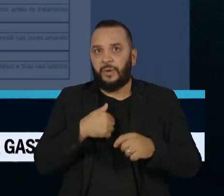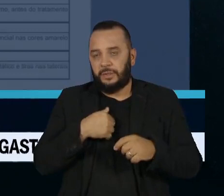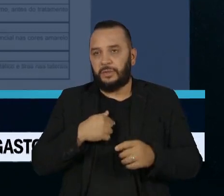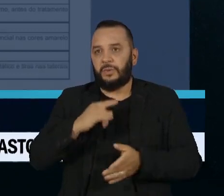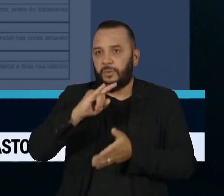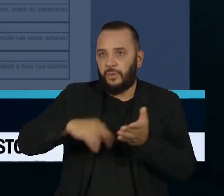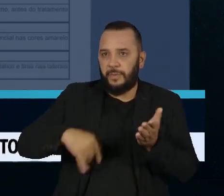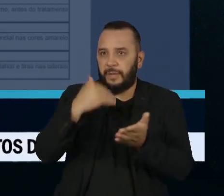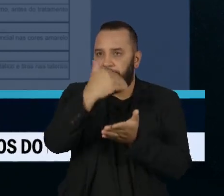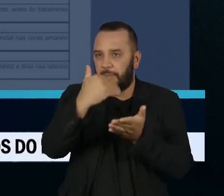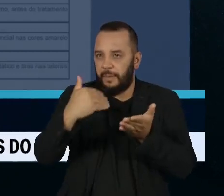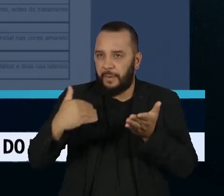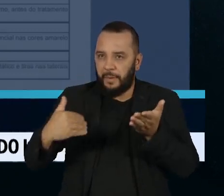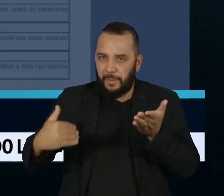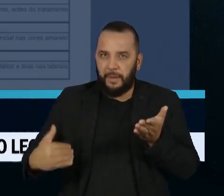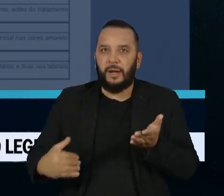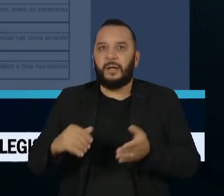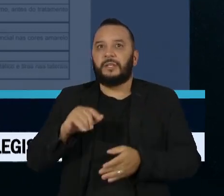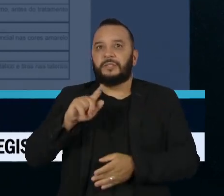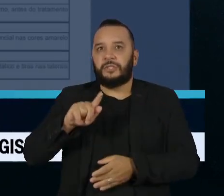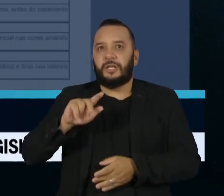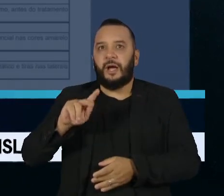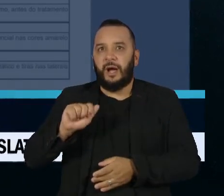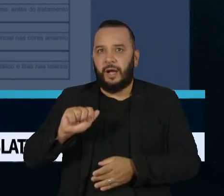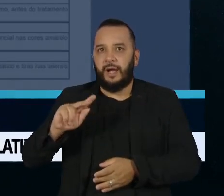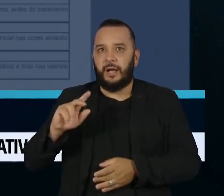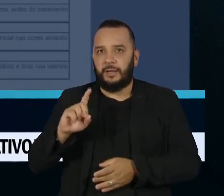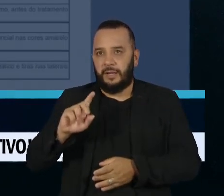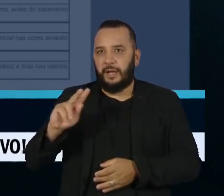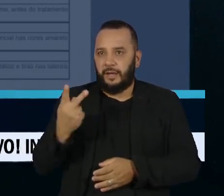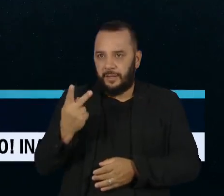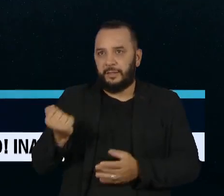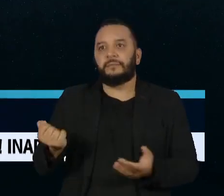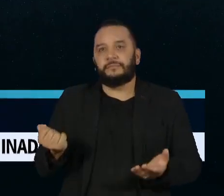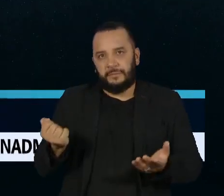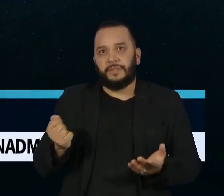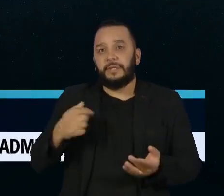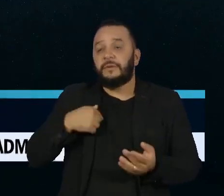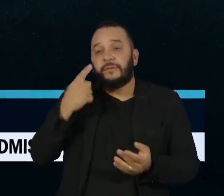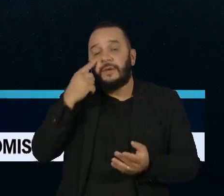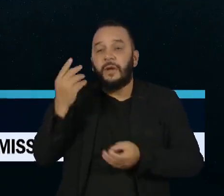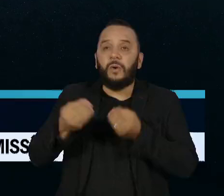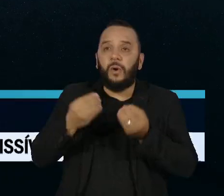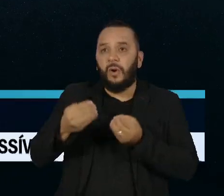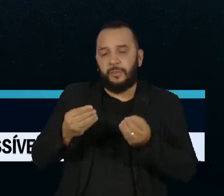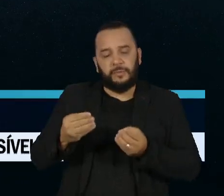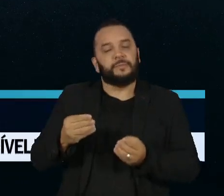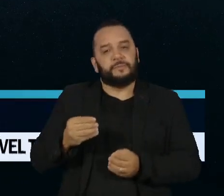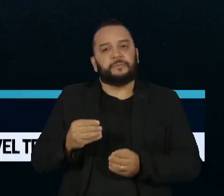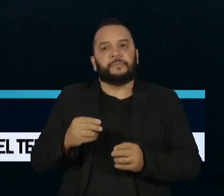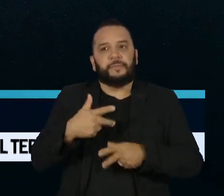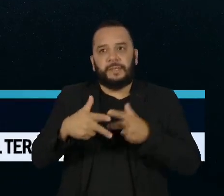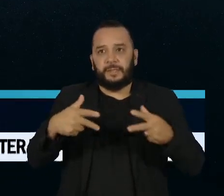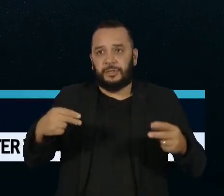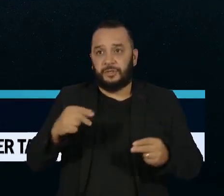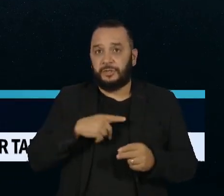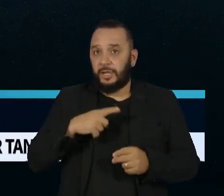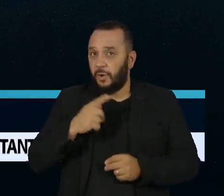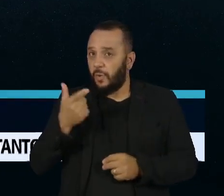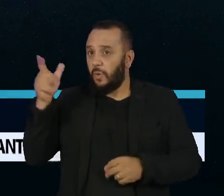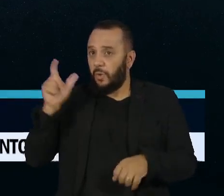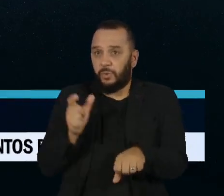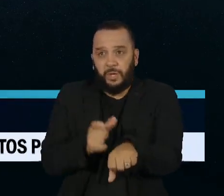documentação histórica, que determina o destino de cada presente. A PF soube da existência de um outro